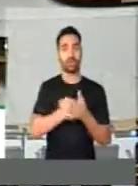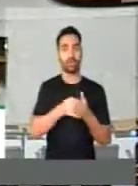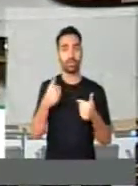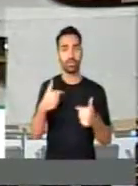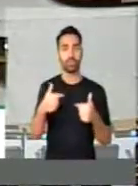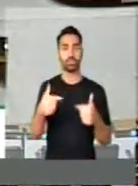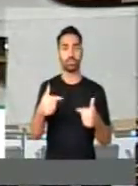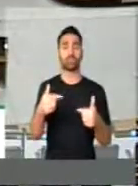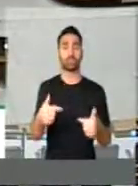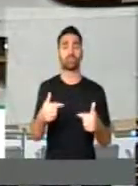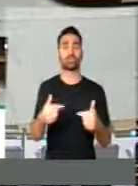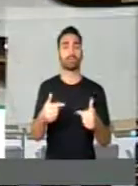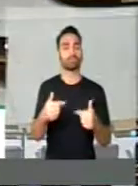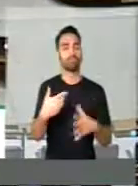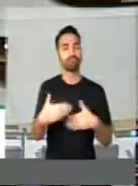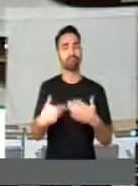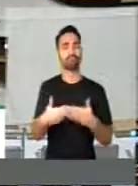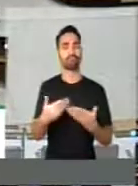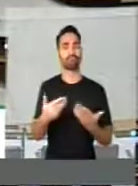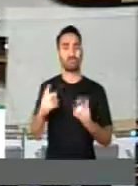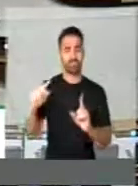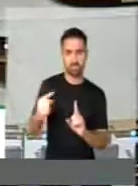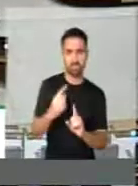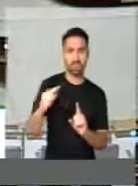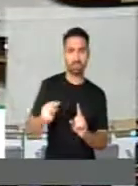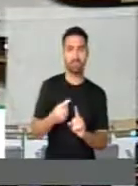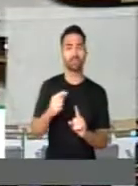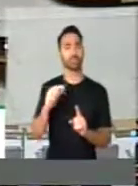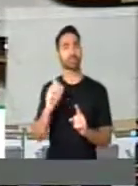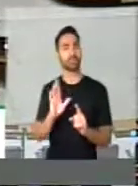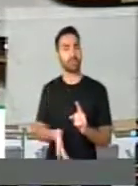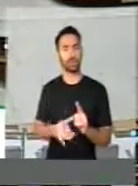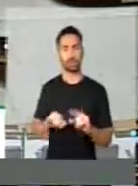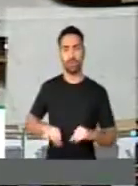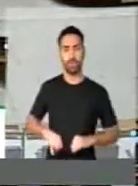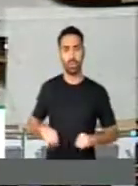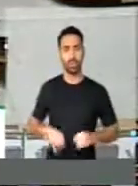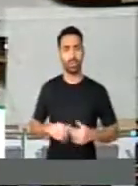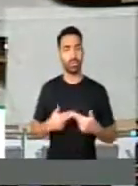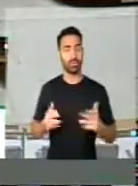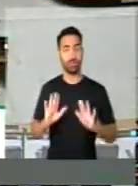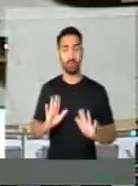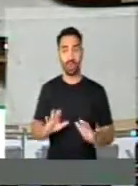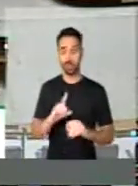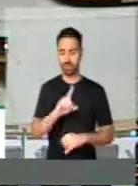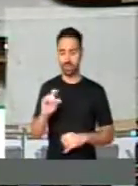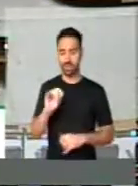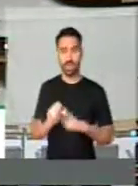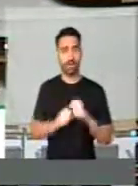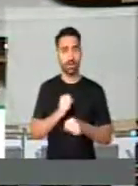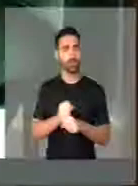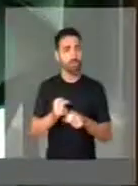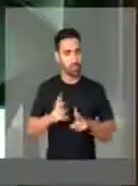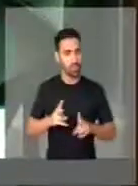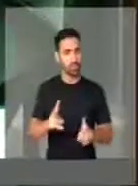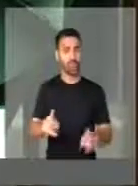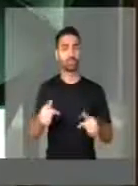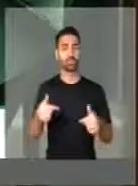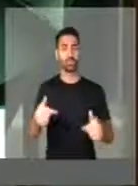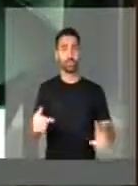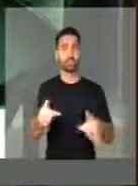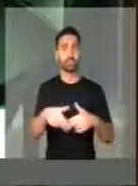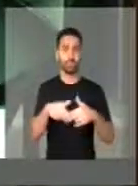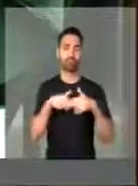resistência, de construção, de perseguição, de prisões, e 100 anos continuam aqui na luta. Por isso que eu